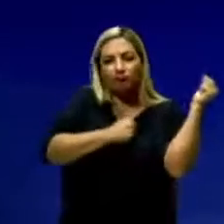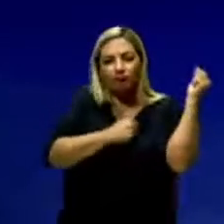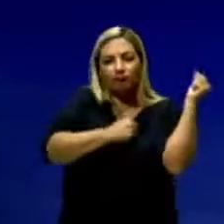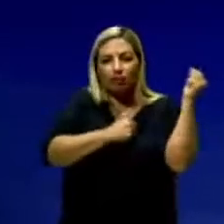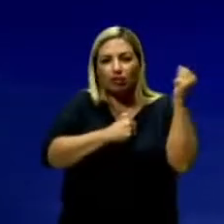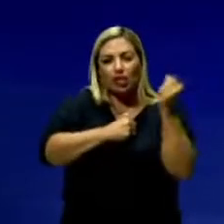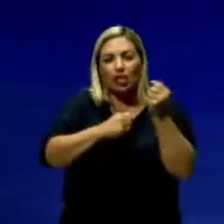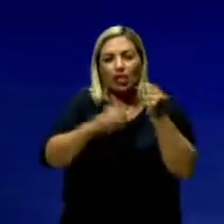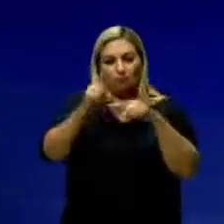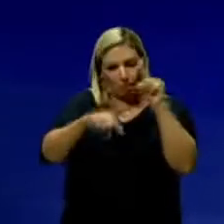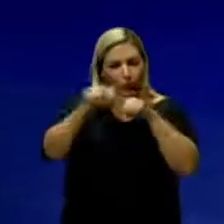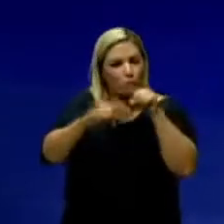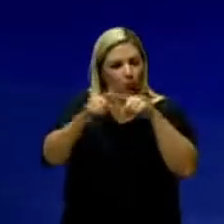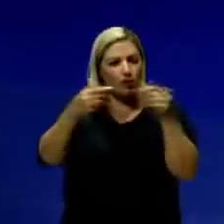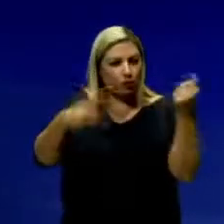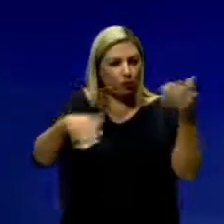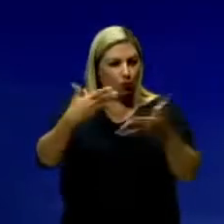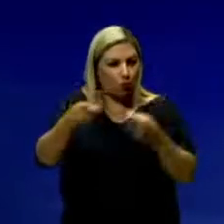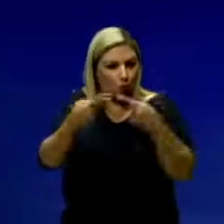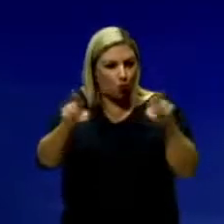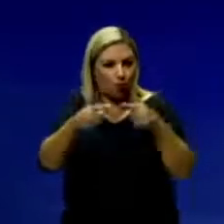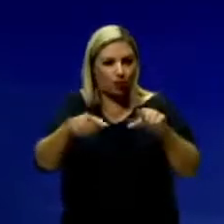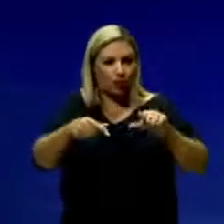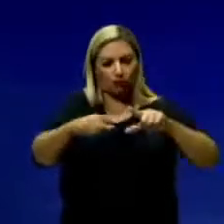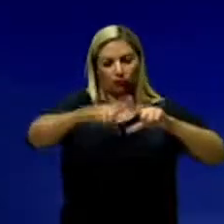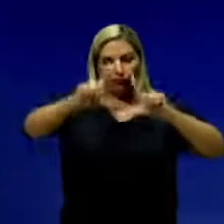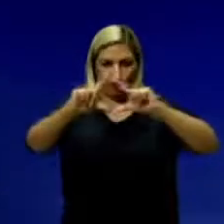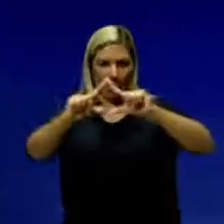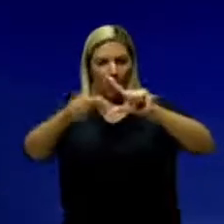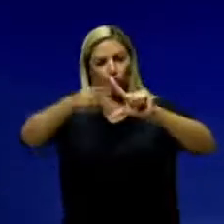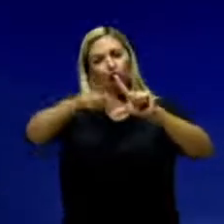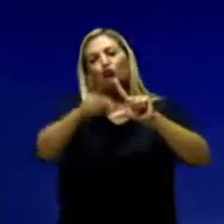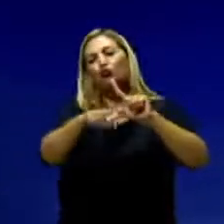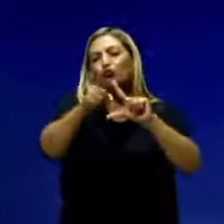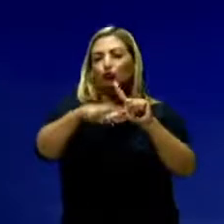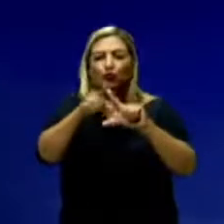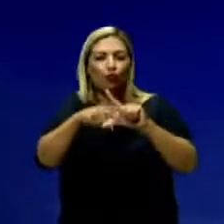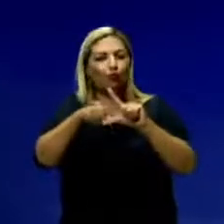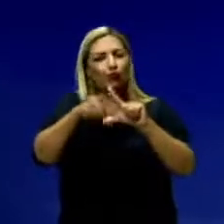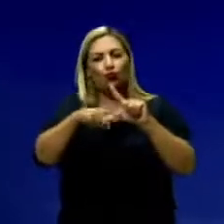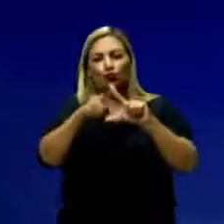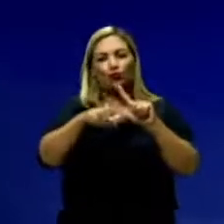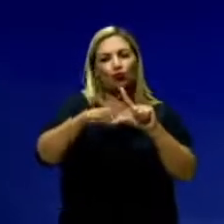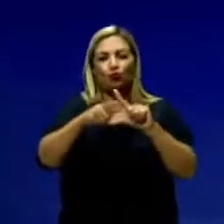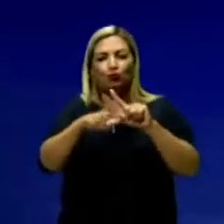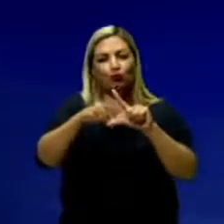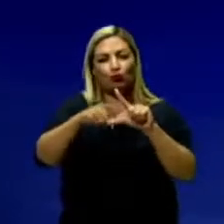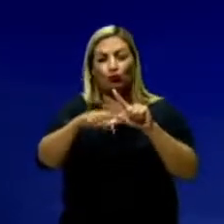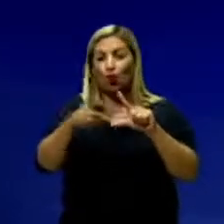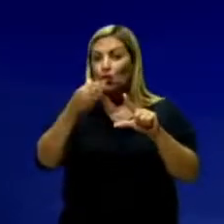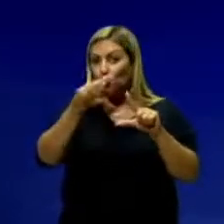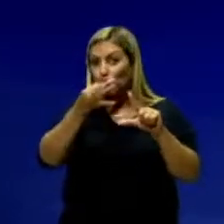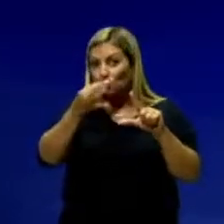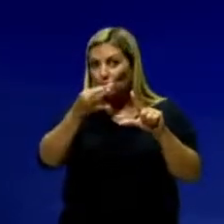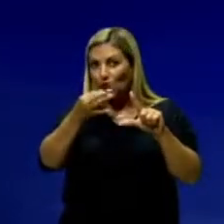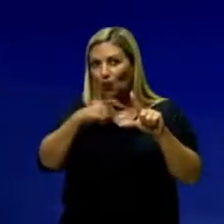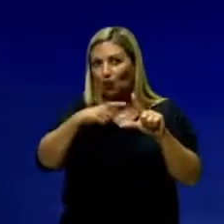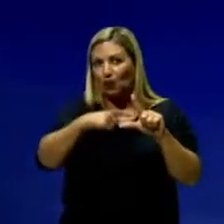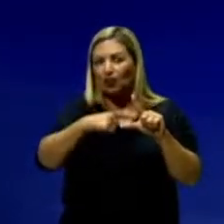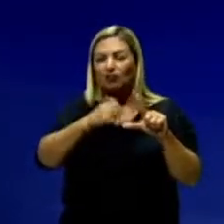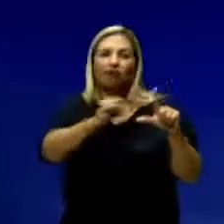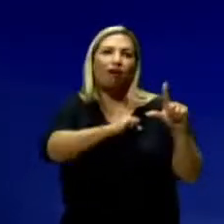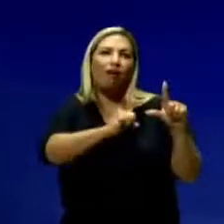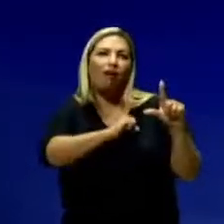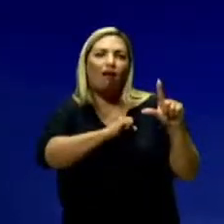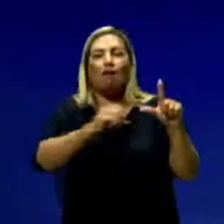instrumentos característicos que tem o triângulo e tem um som de uma levada que acabou conquistando o